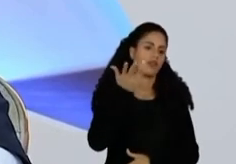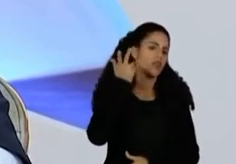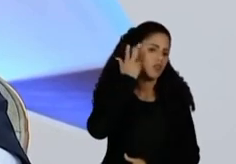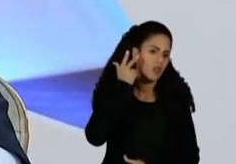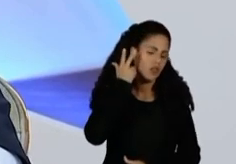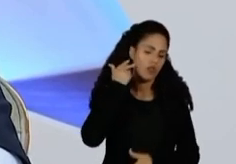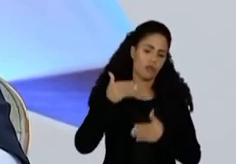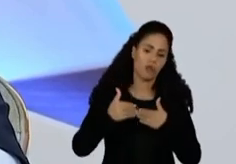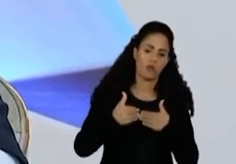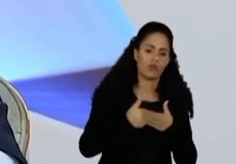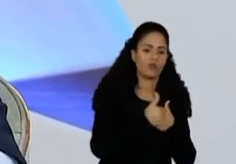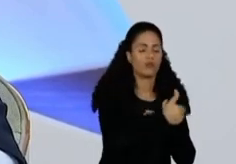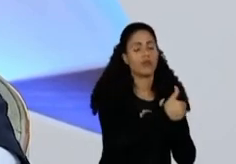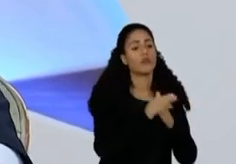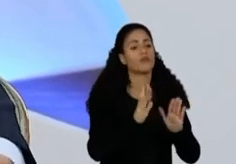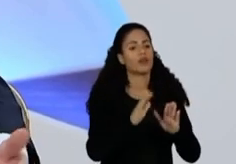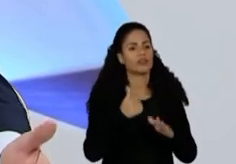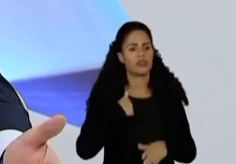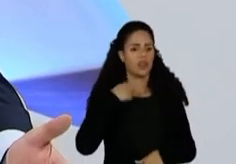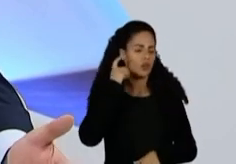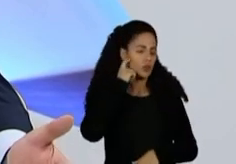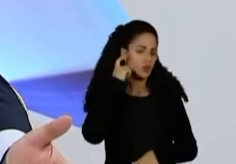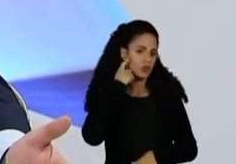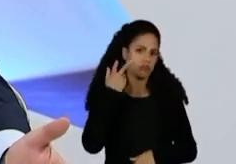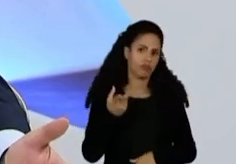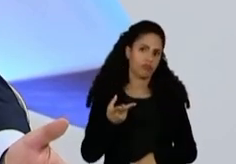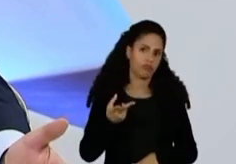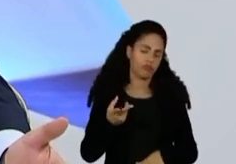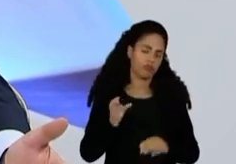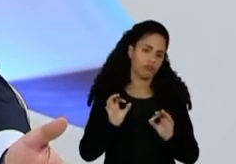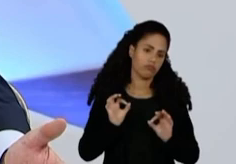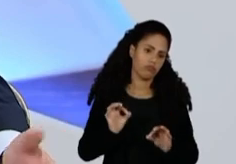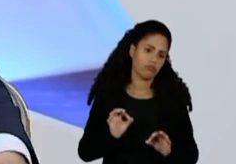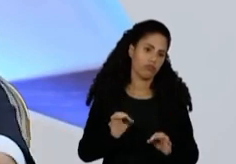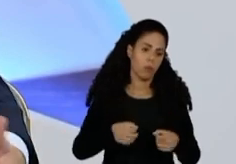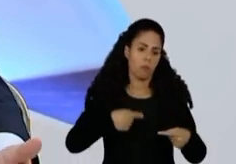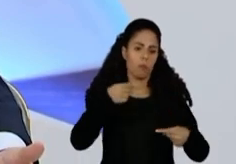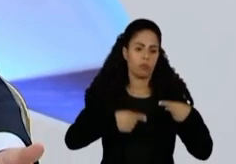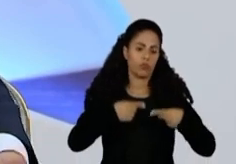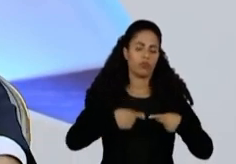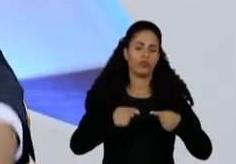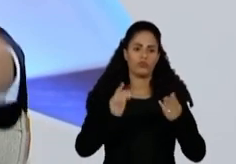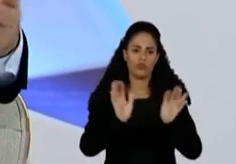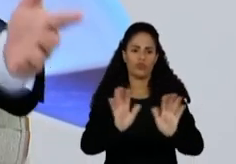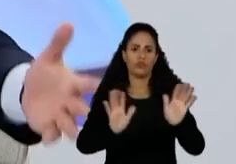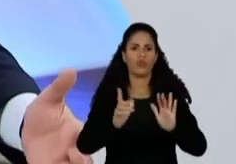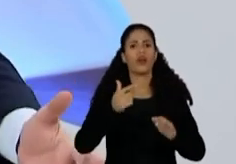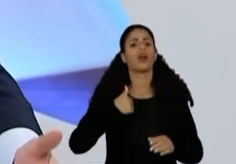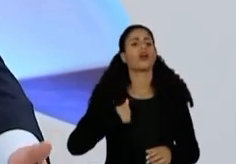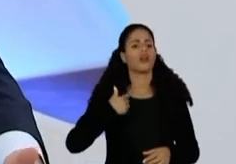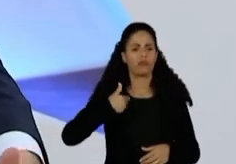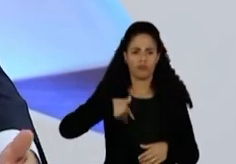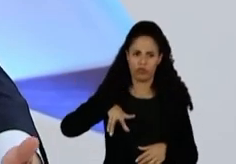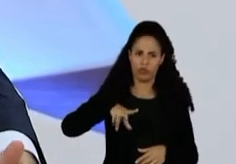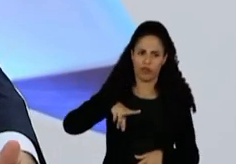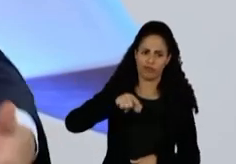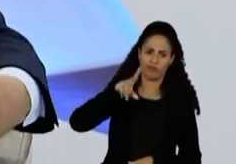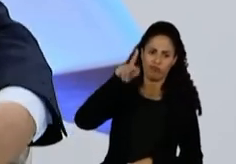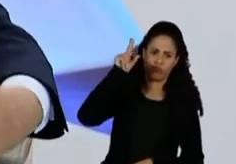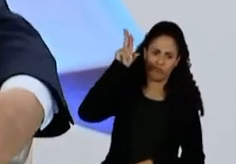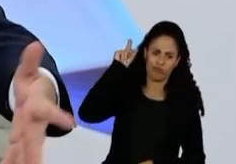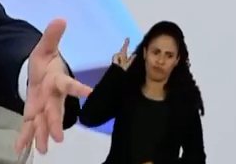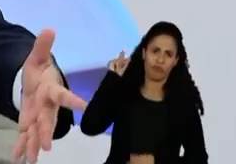período. Eu não sou, originalmente, da política. Entrei à política, fiz política muito na minha